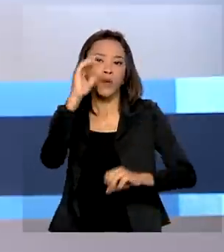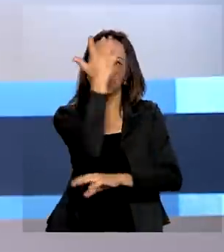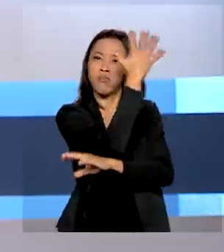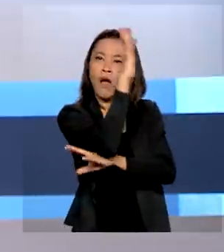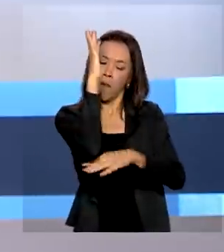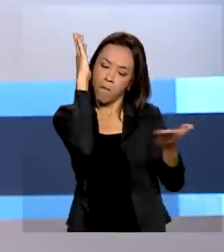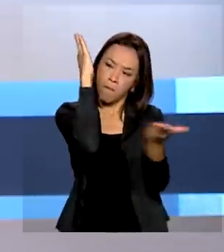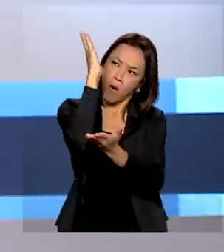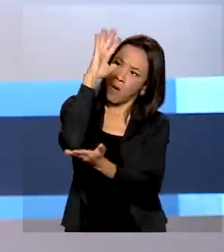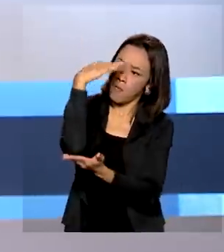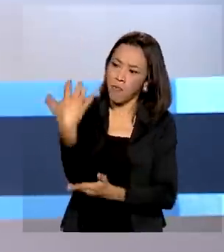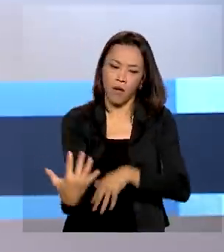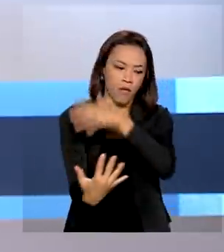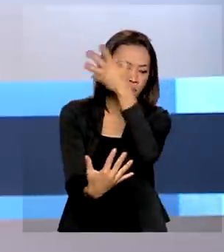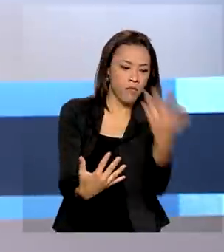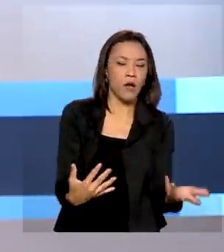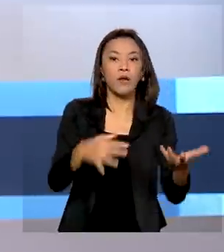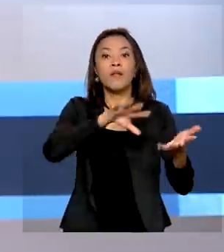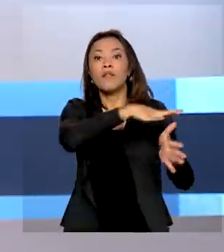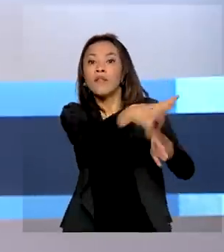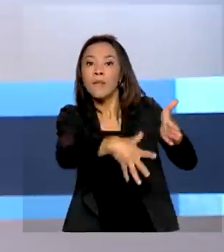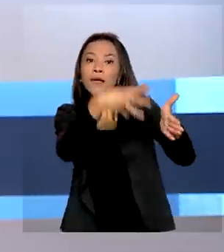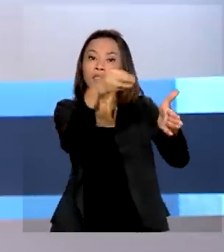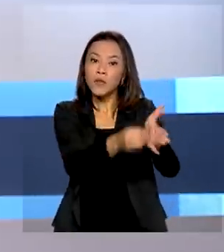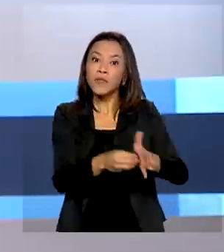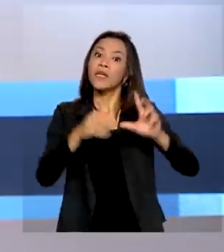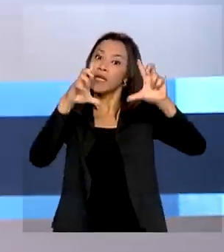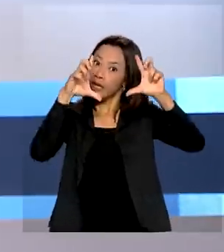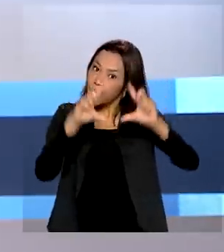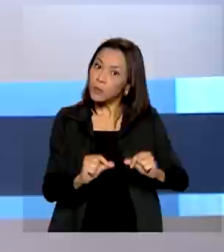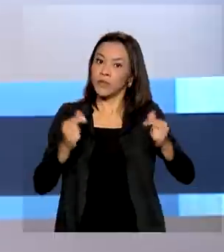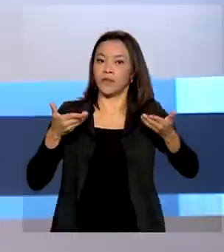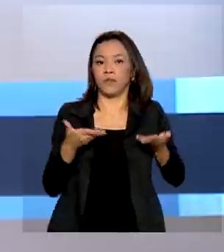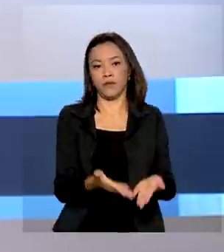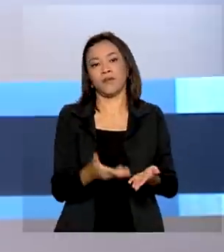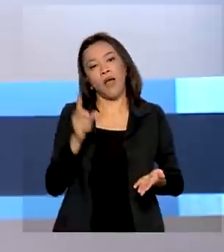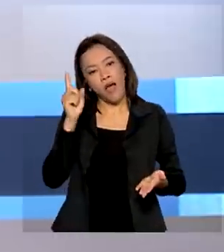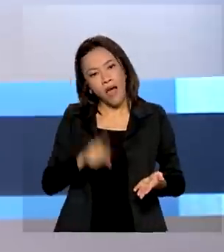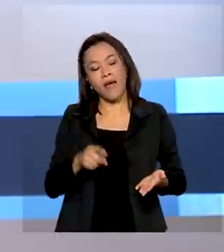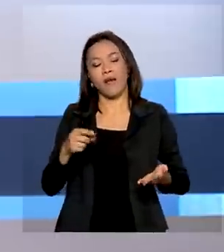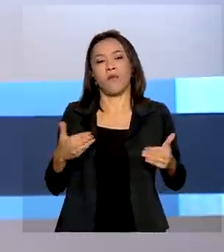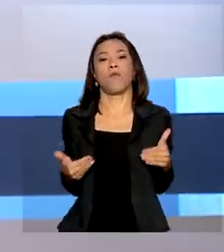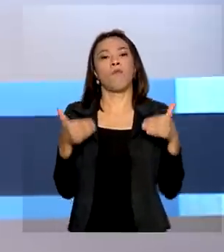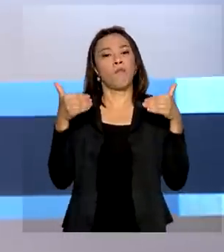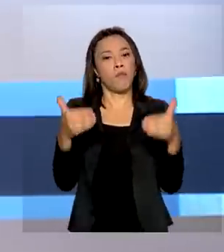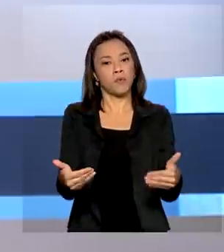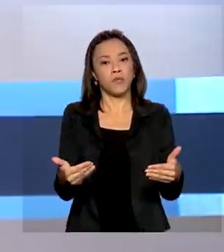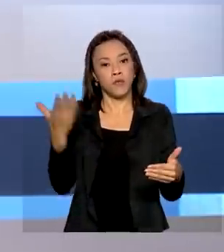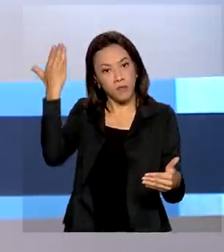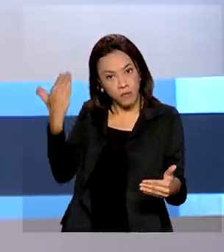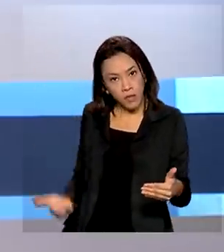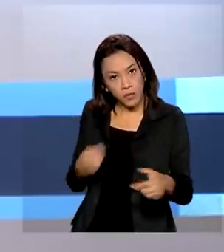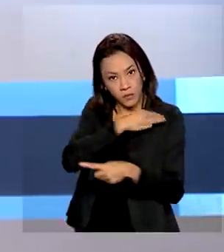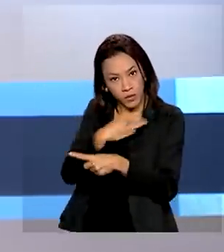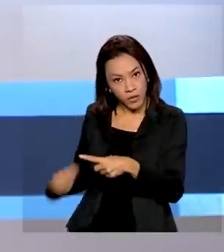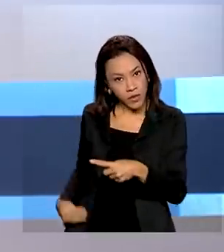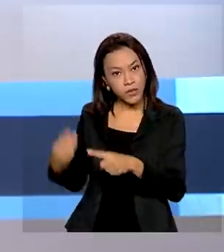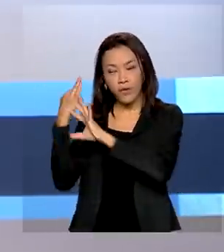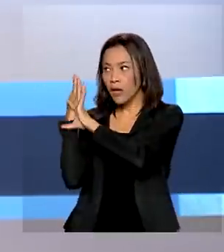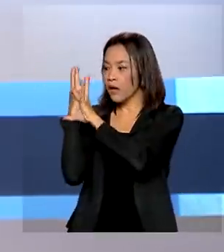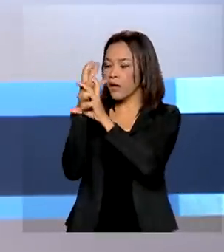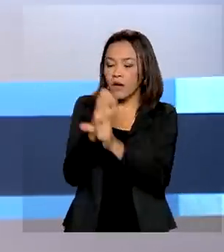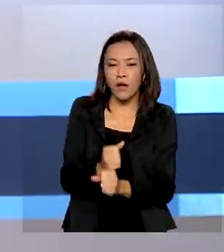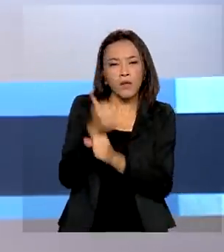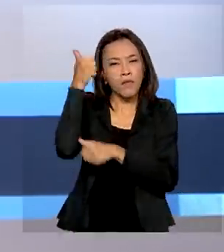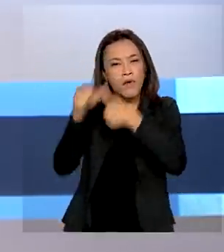Amazônia e pretende eliminar a prática até 2028. Este foi o posicionamento do ministro do Meio Ambiente, que fez um balanço